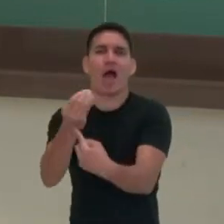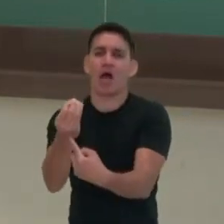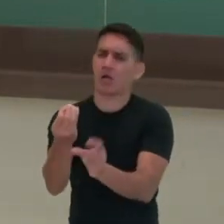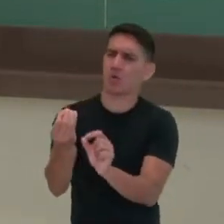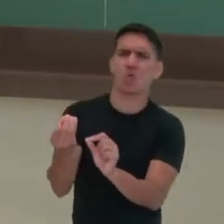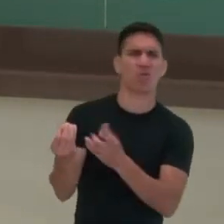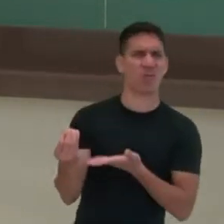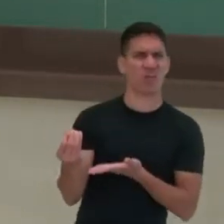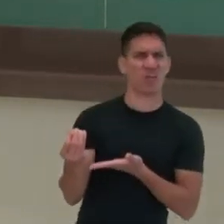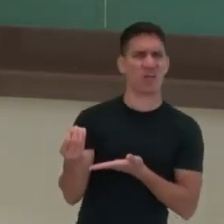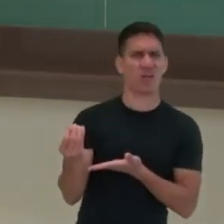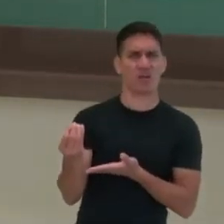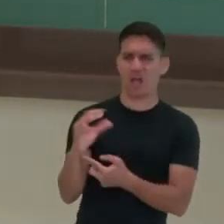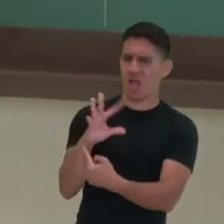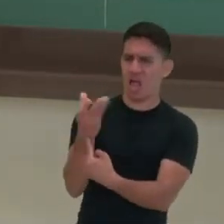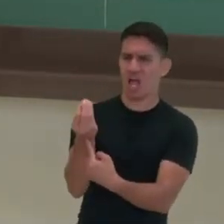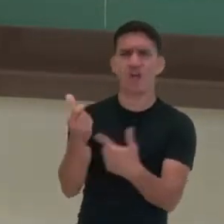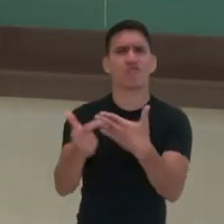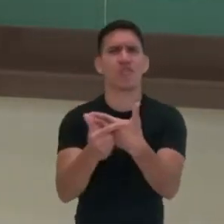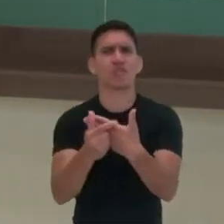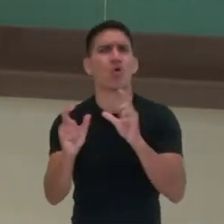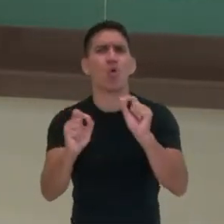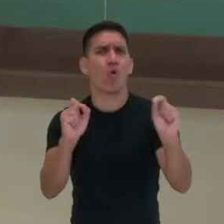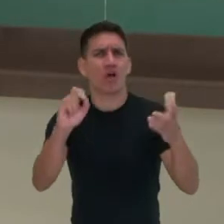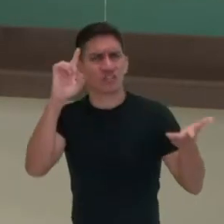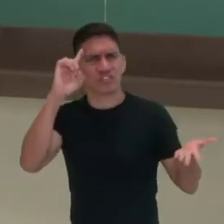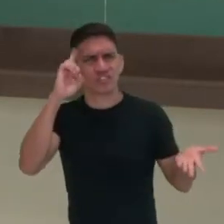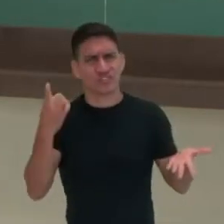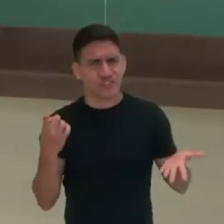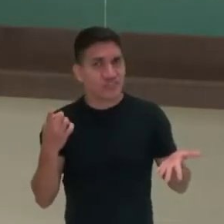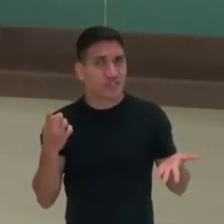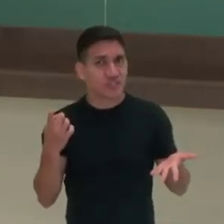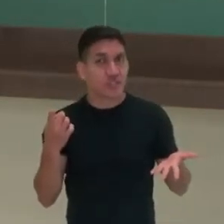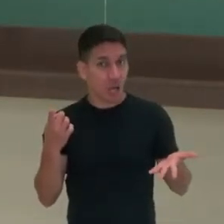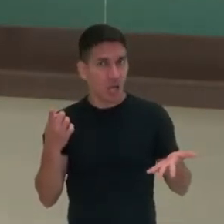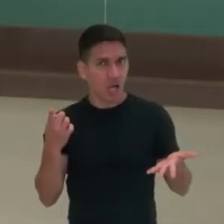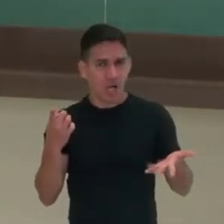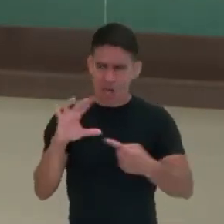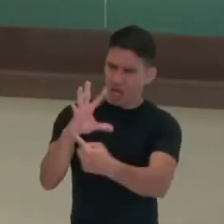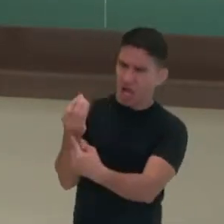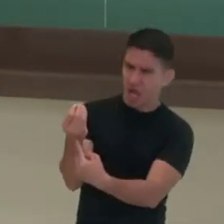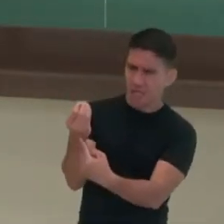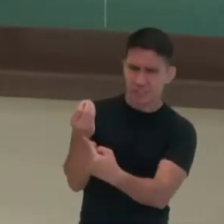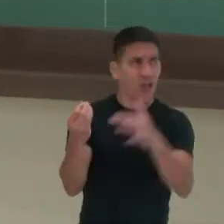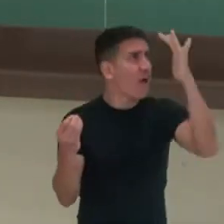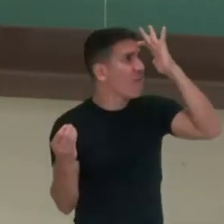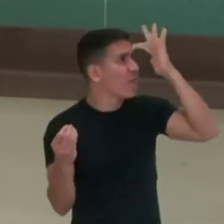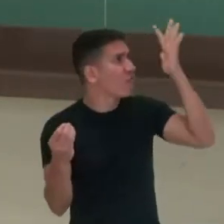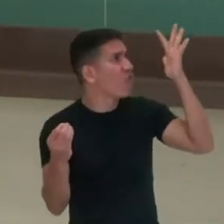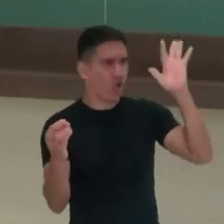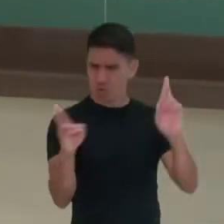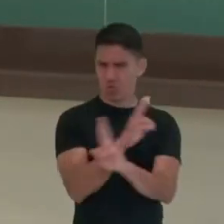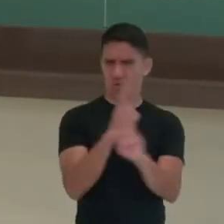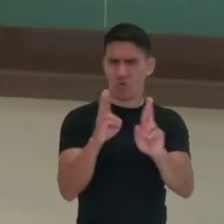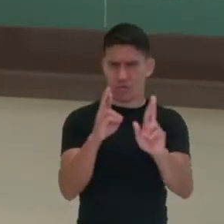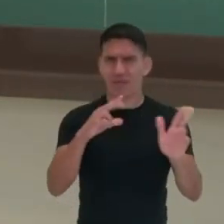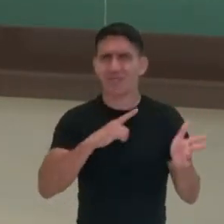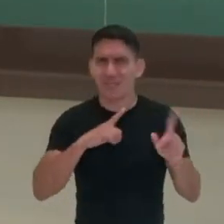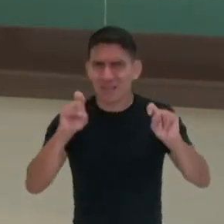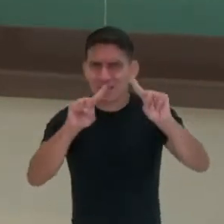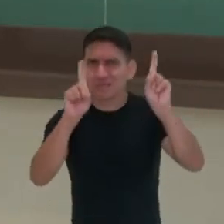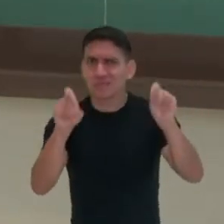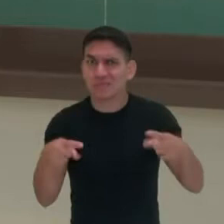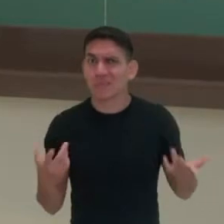Qual é o papel da arte em seu dia a dia? Existe alguma relação entre arte e filosofia?